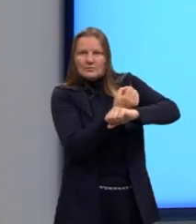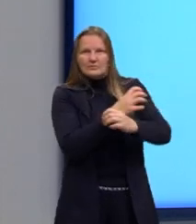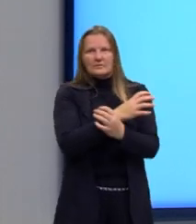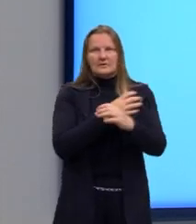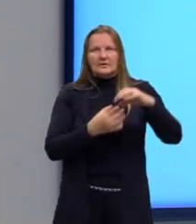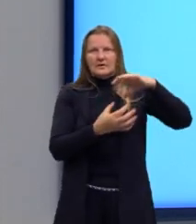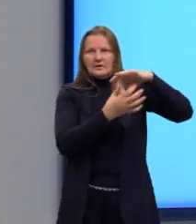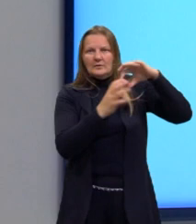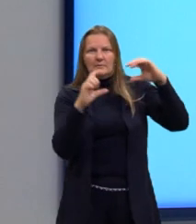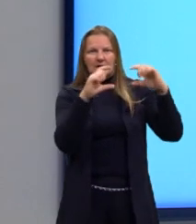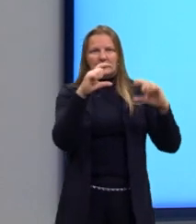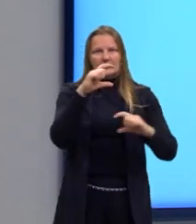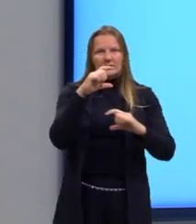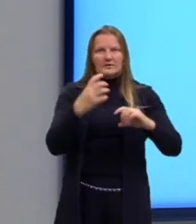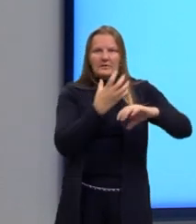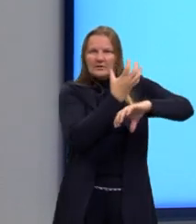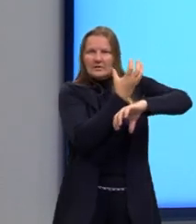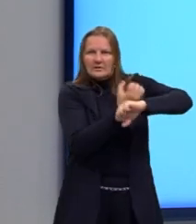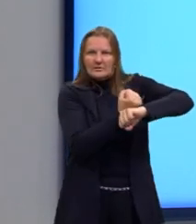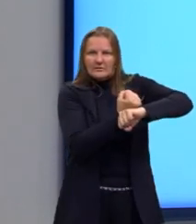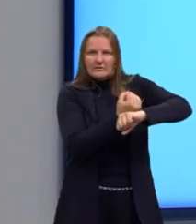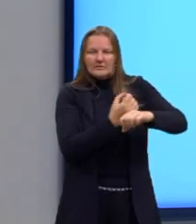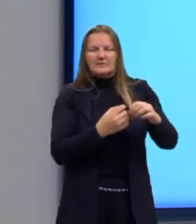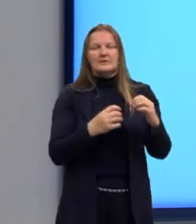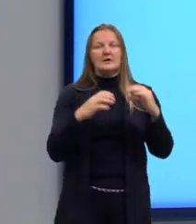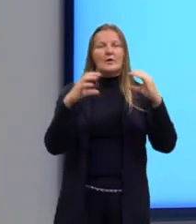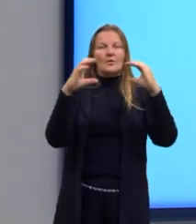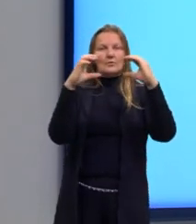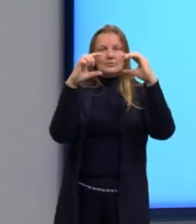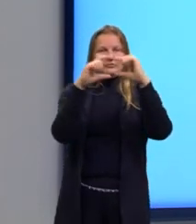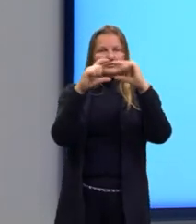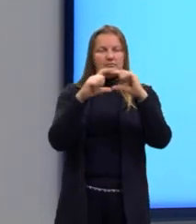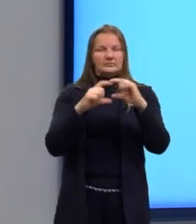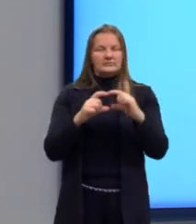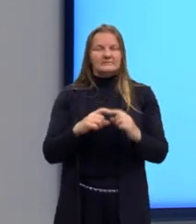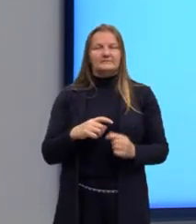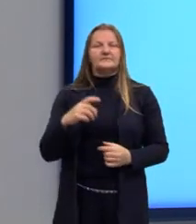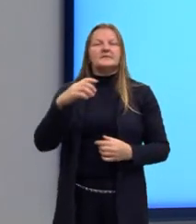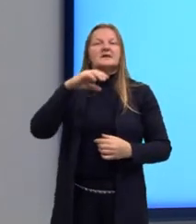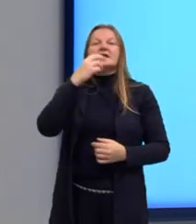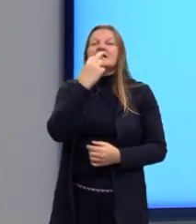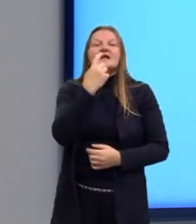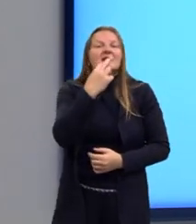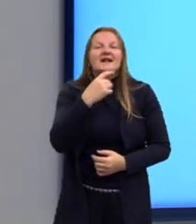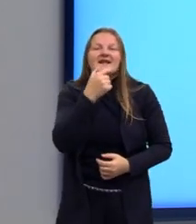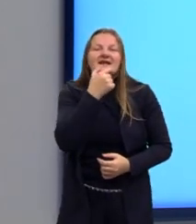Dentro da língua inglesa, não são somente conjunções, até porque não há uma